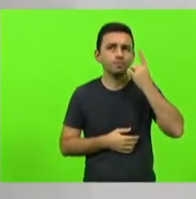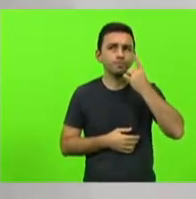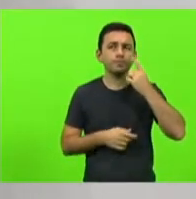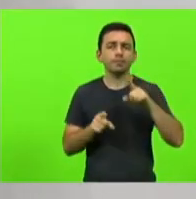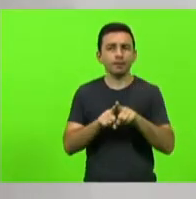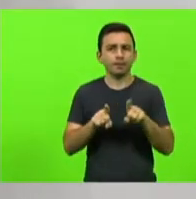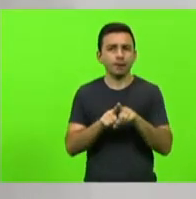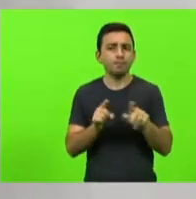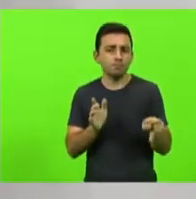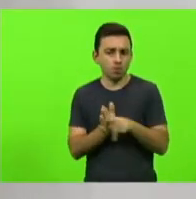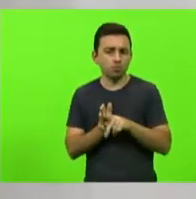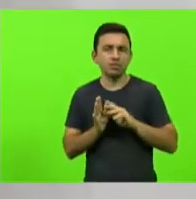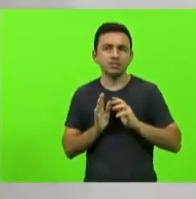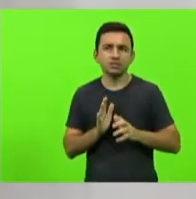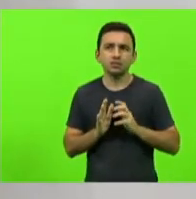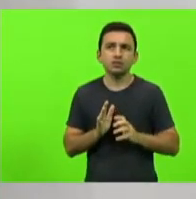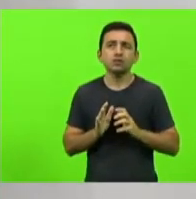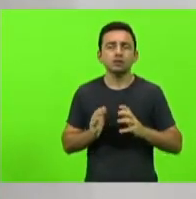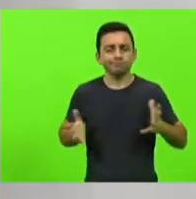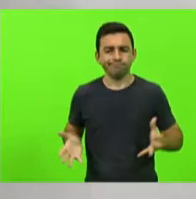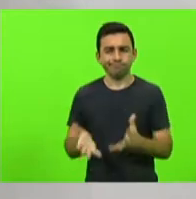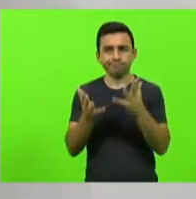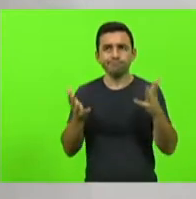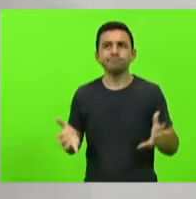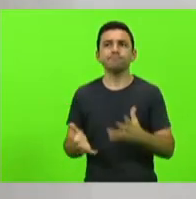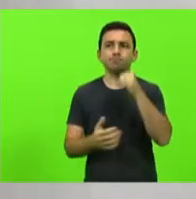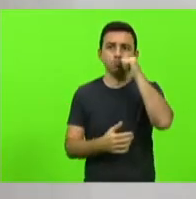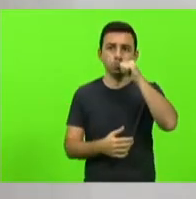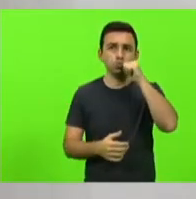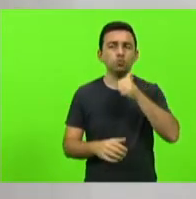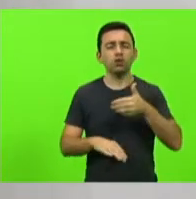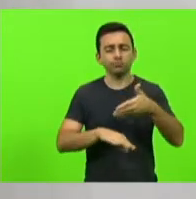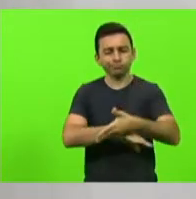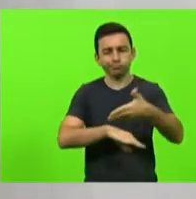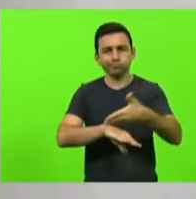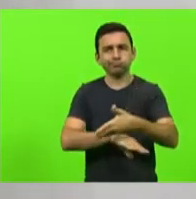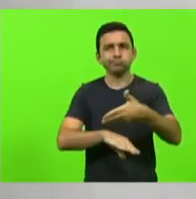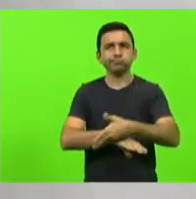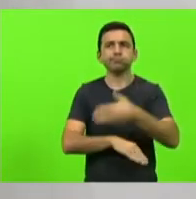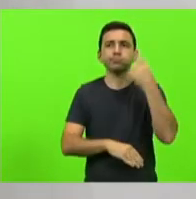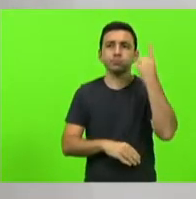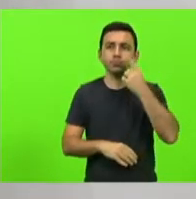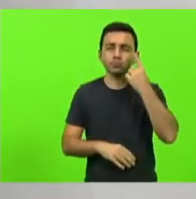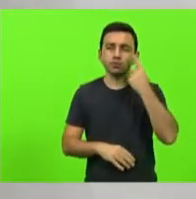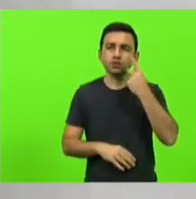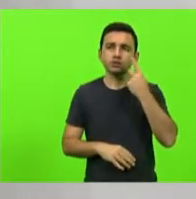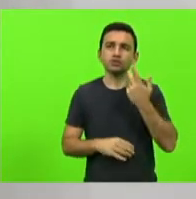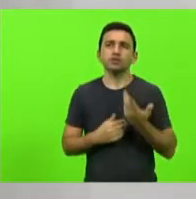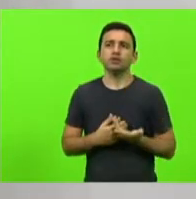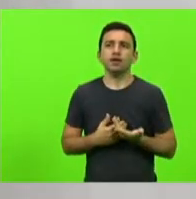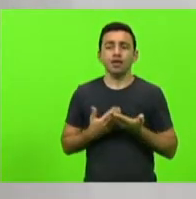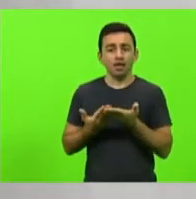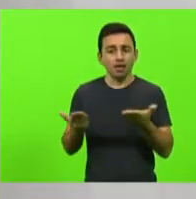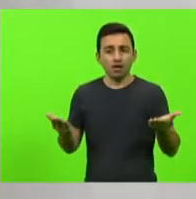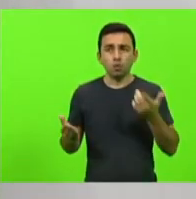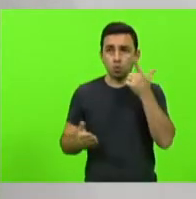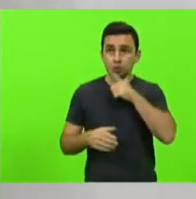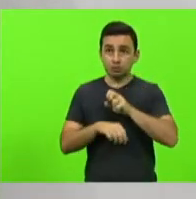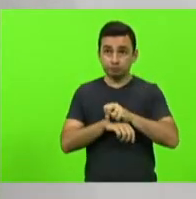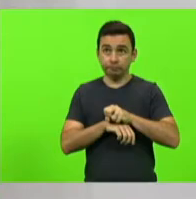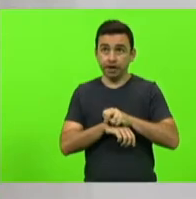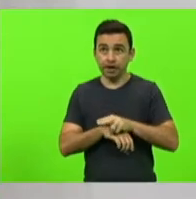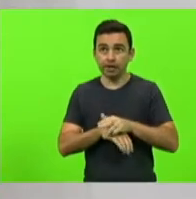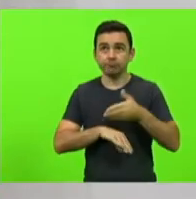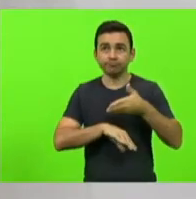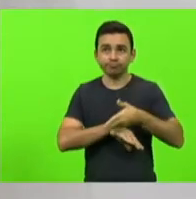partidários incentivar a participação delas na política não só no intuito de preencher cotas mas